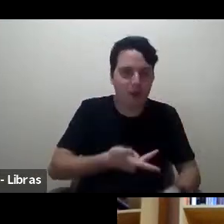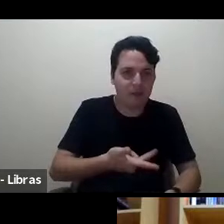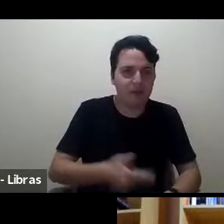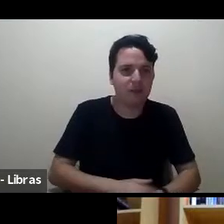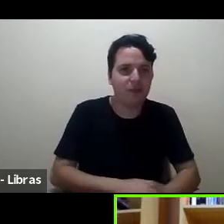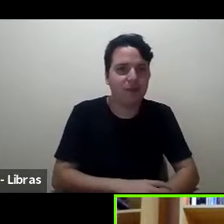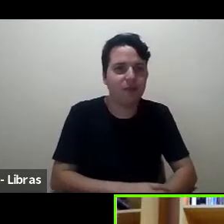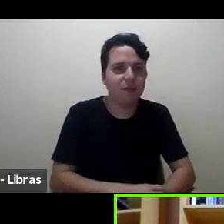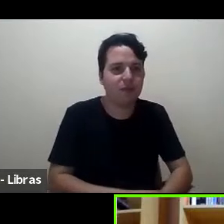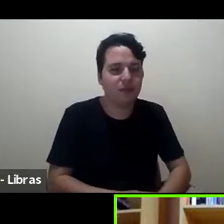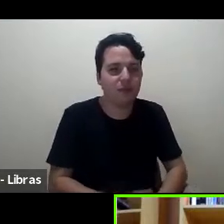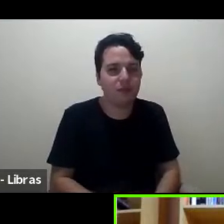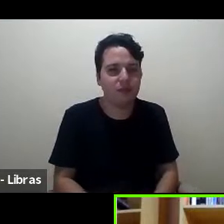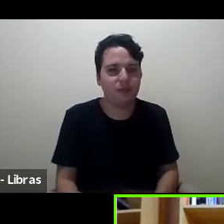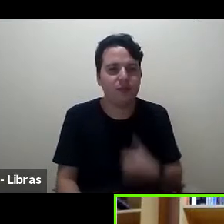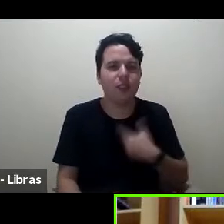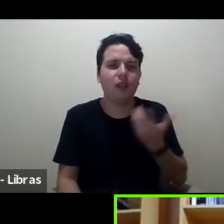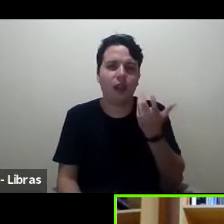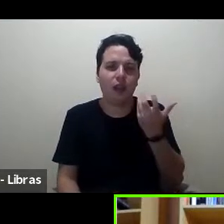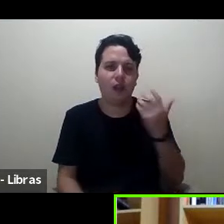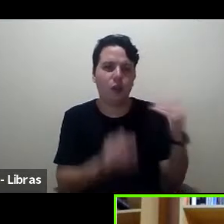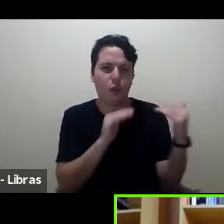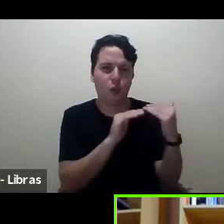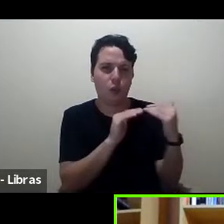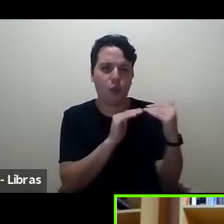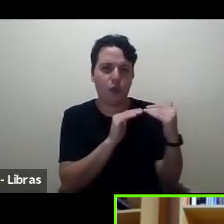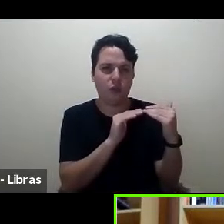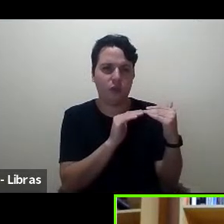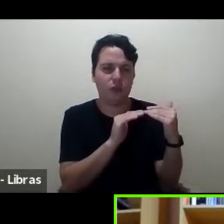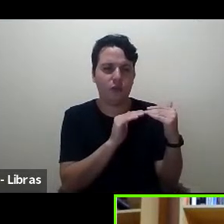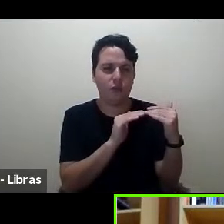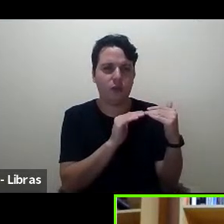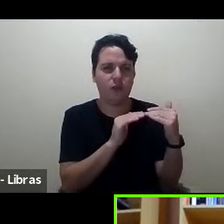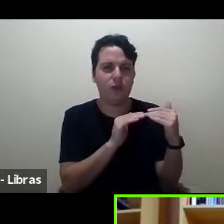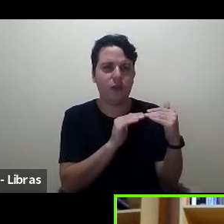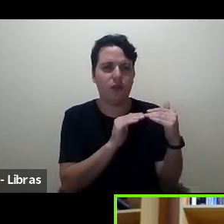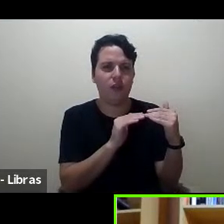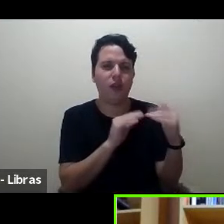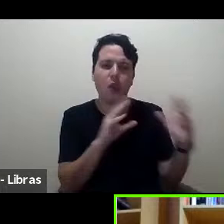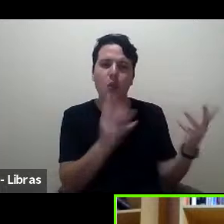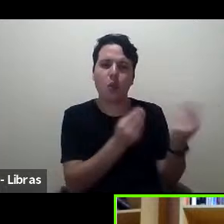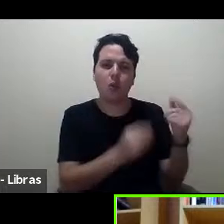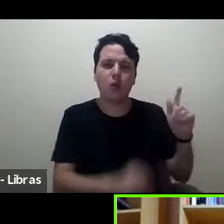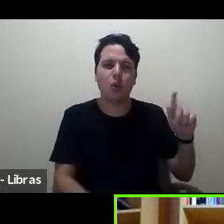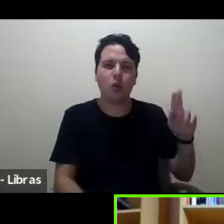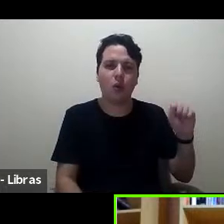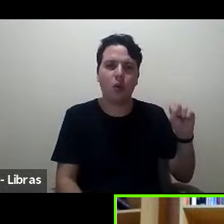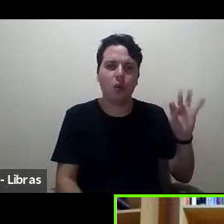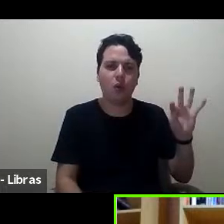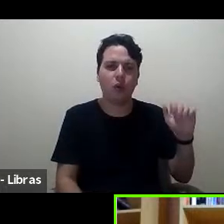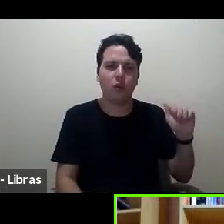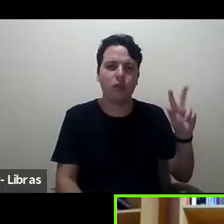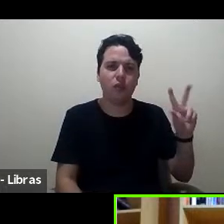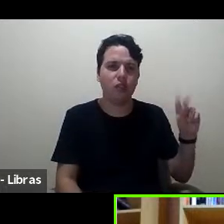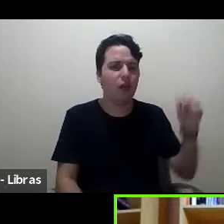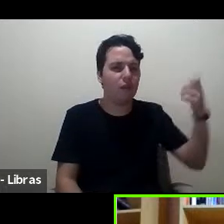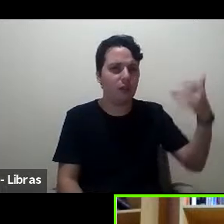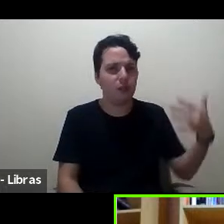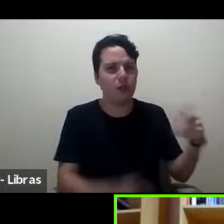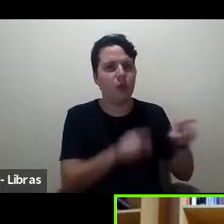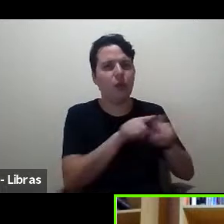eu quero concordar com muito do que Gustavo falou antes e agora Gandin